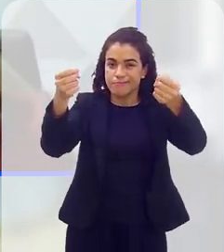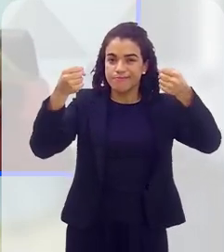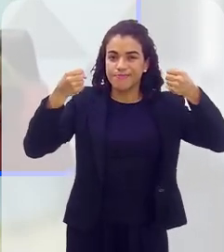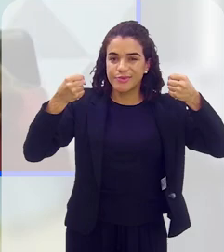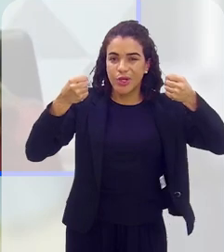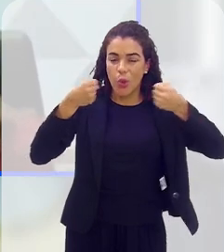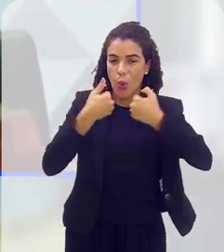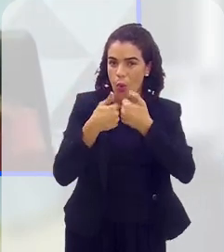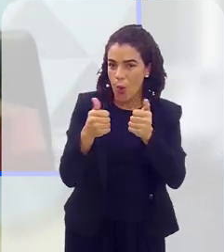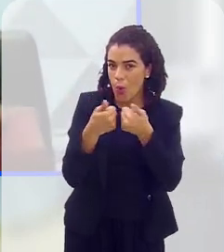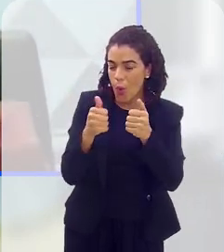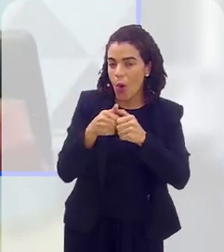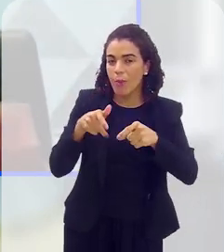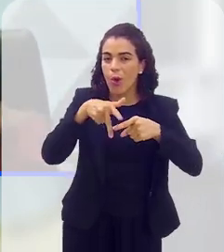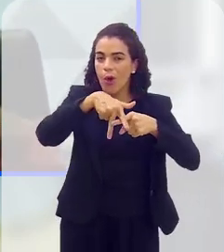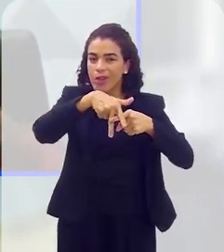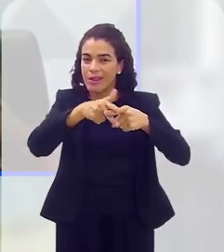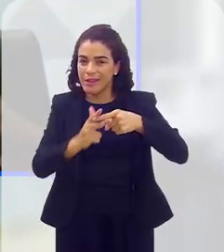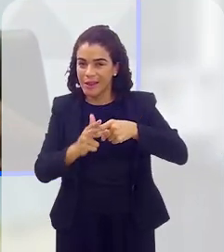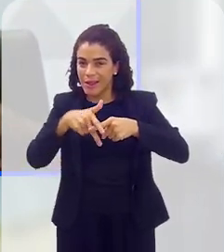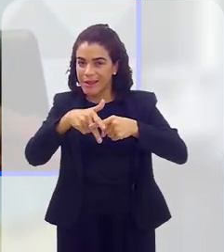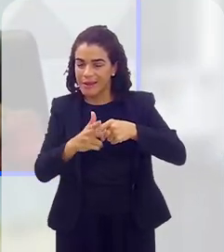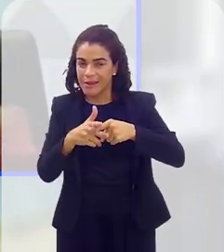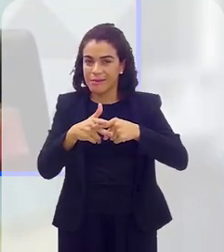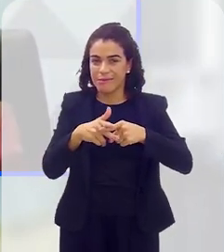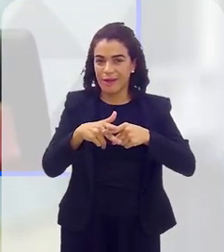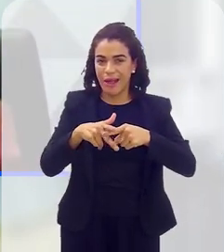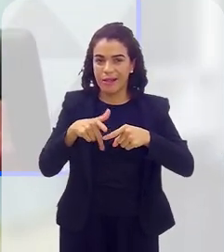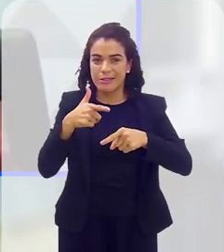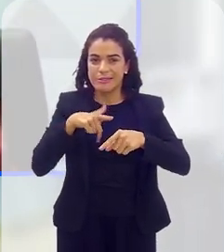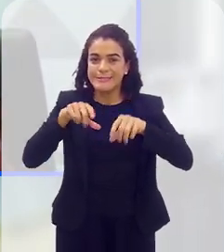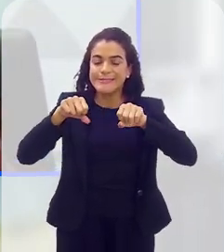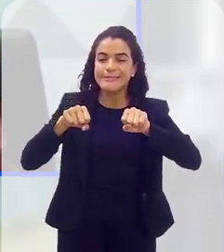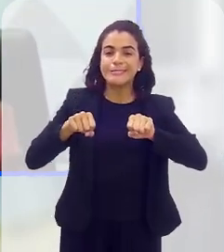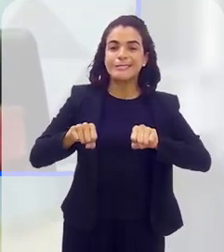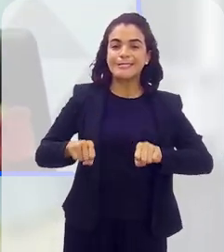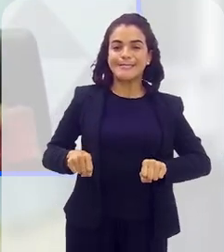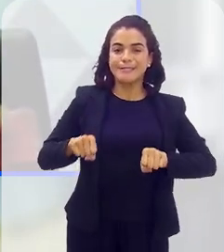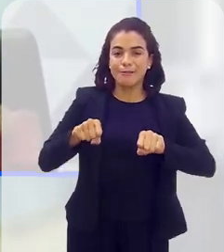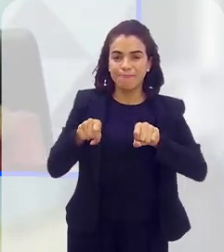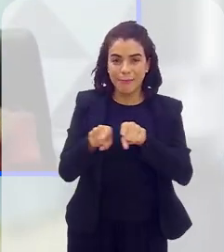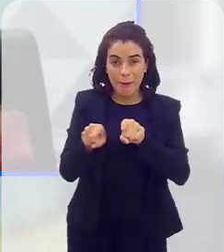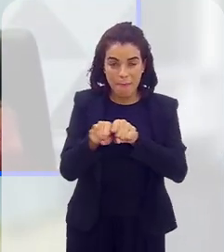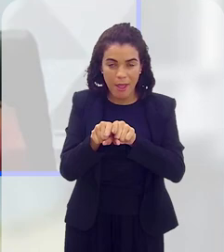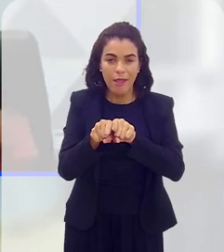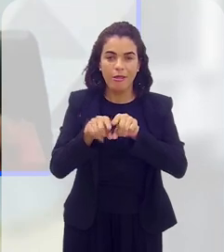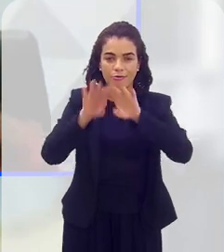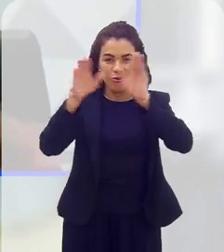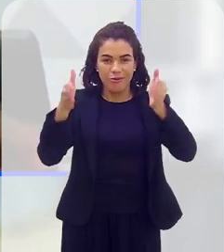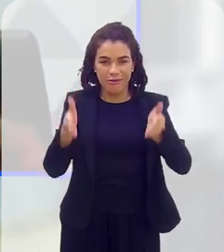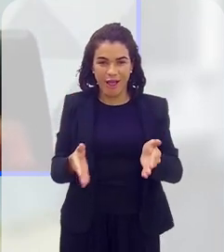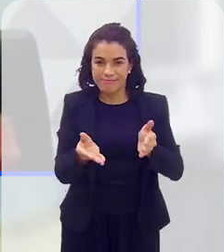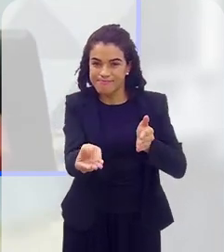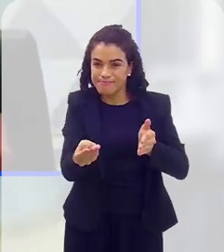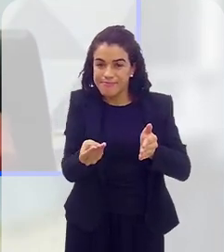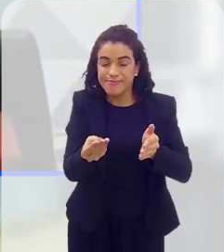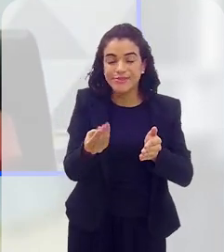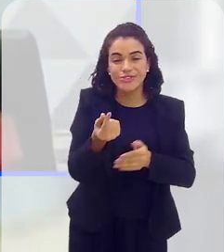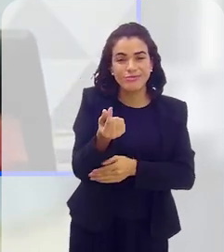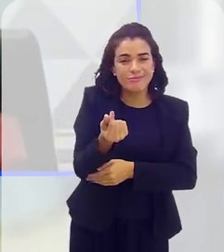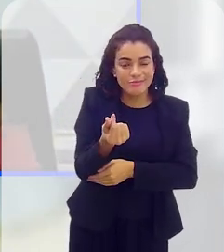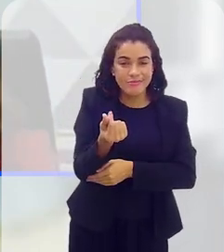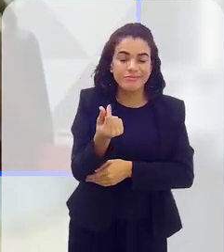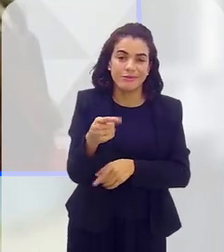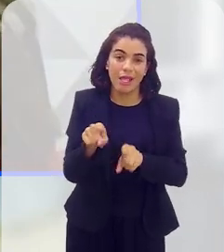vou ter que ter uma questão da catraca, ou eu não vou no caixa eletrônico, a gente tá falando de restrição de